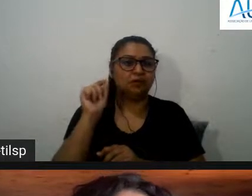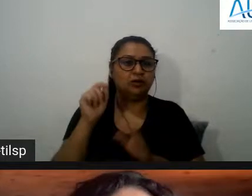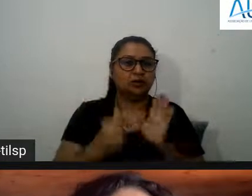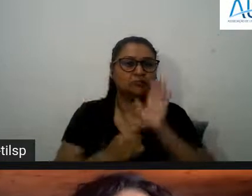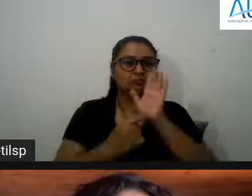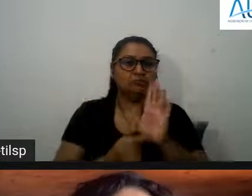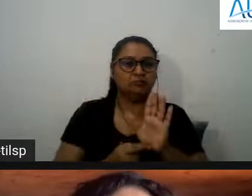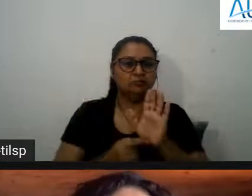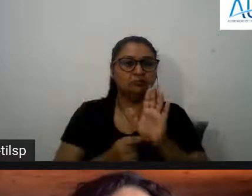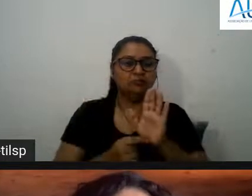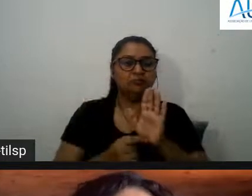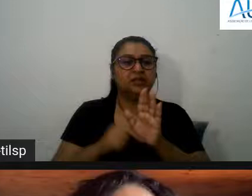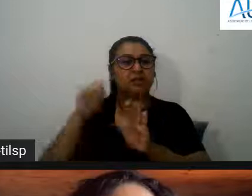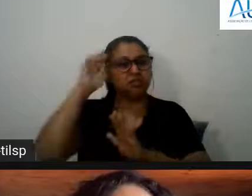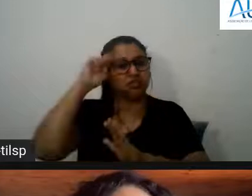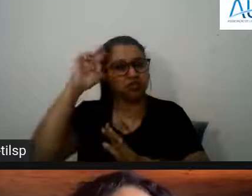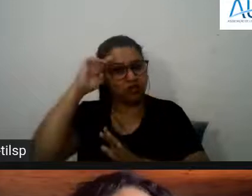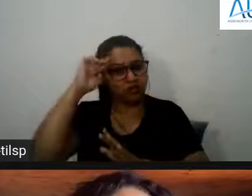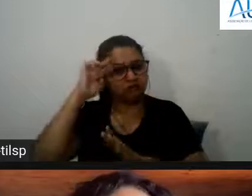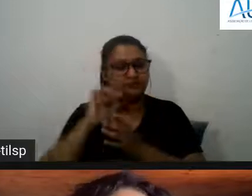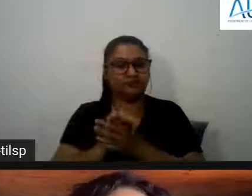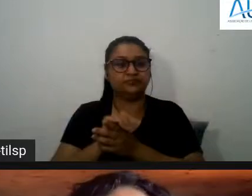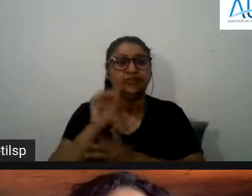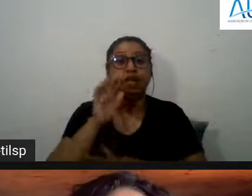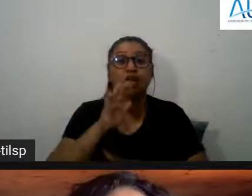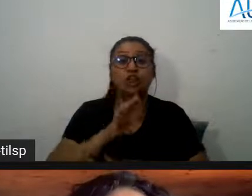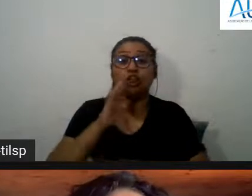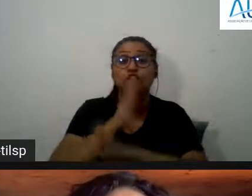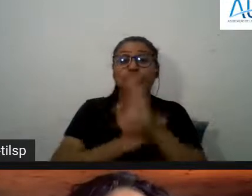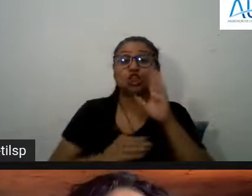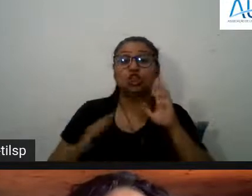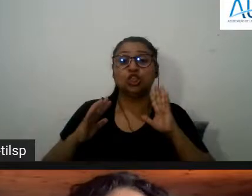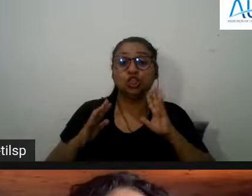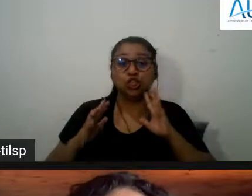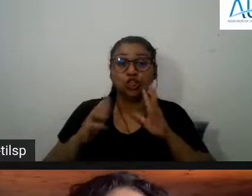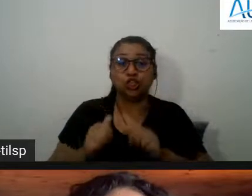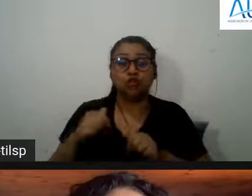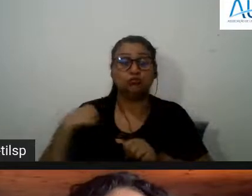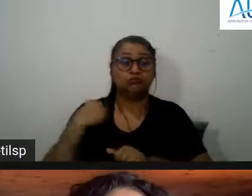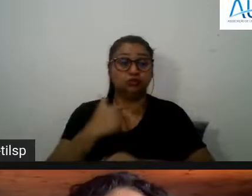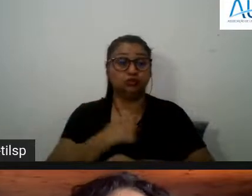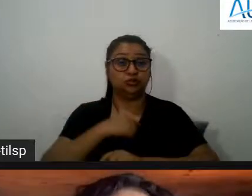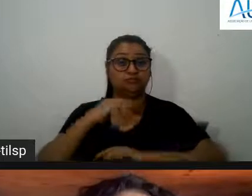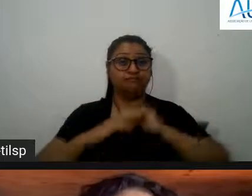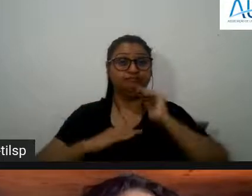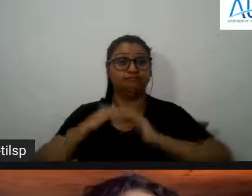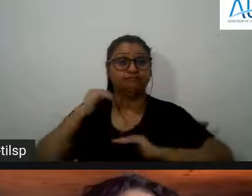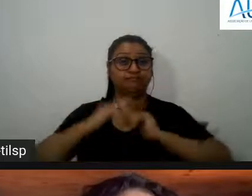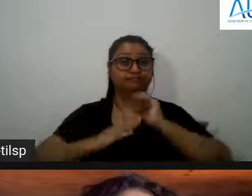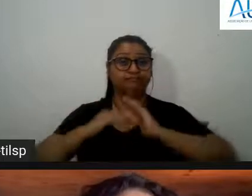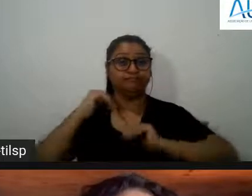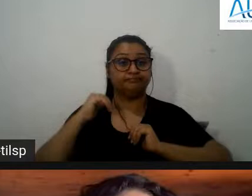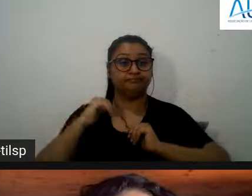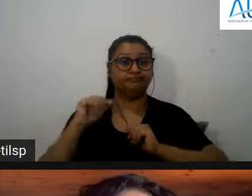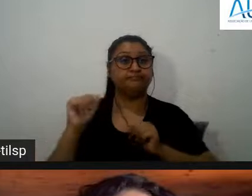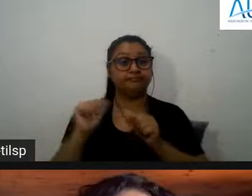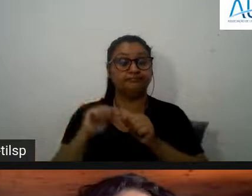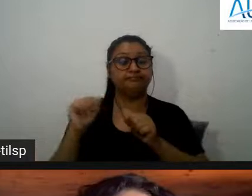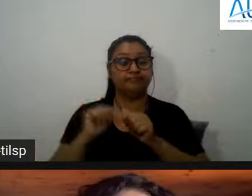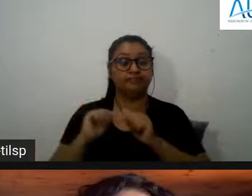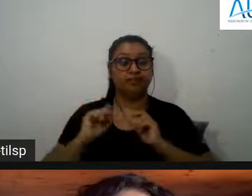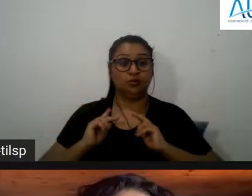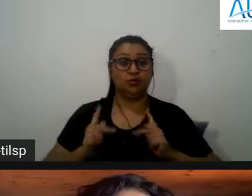para socio-histórico tudo o que nós fazemos tem esta marca que é ser mediado tudo o que nós pessoas